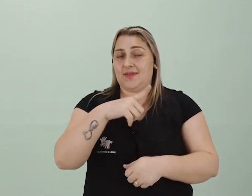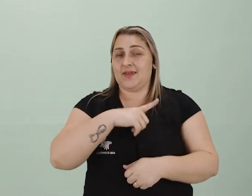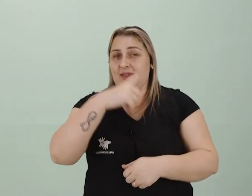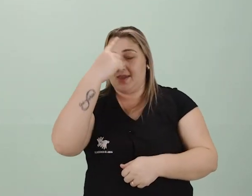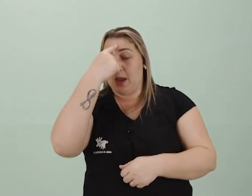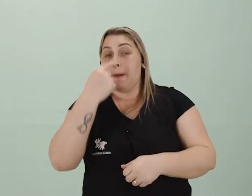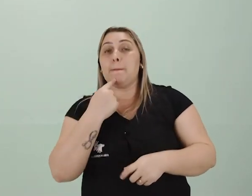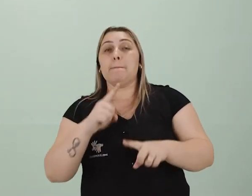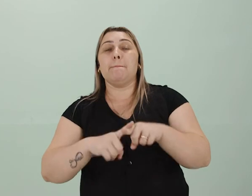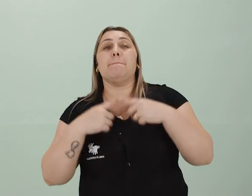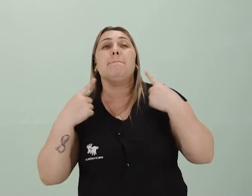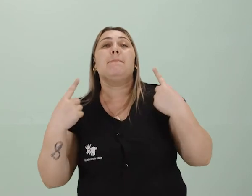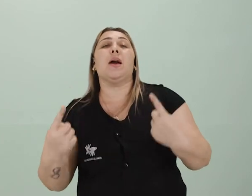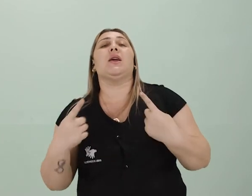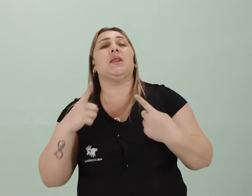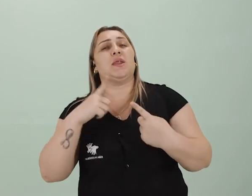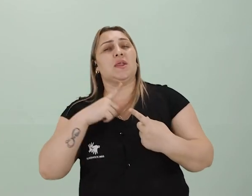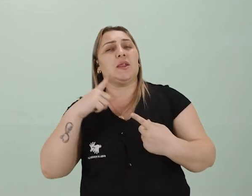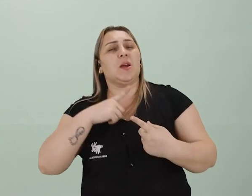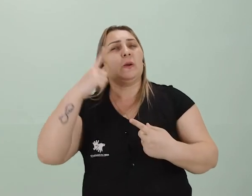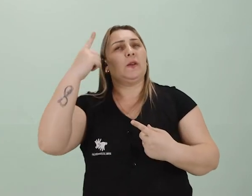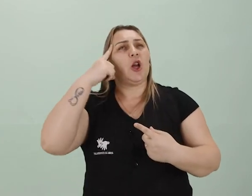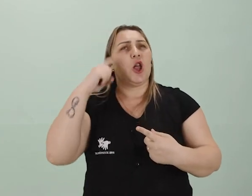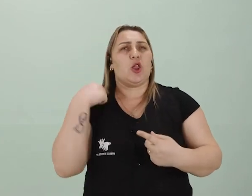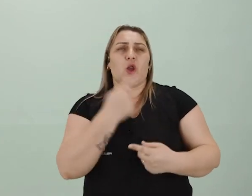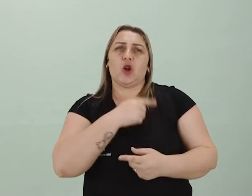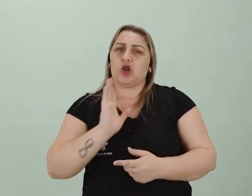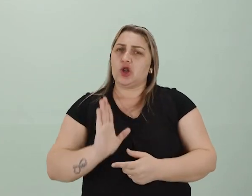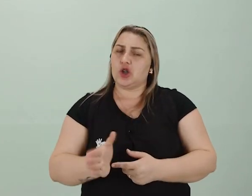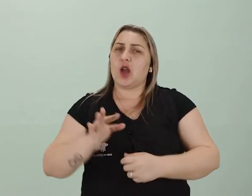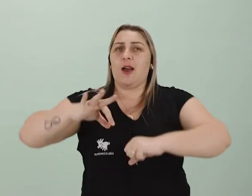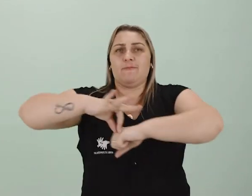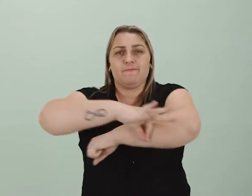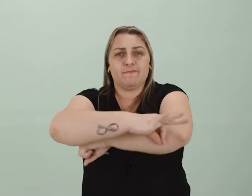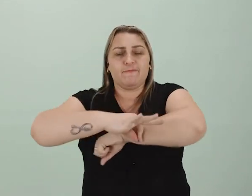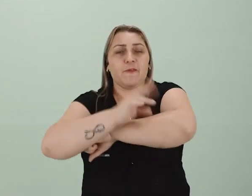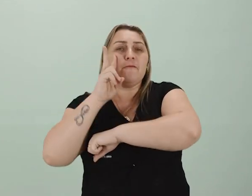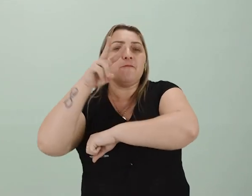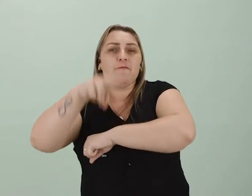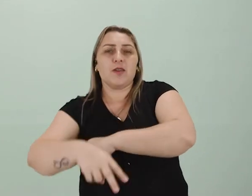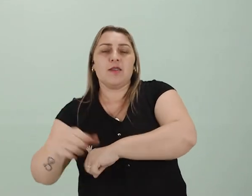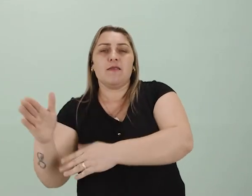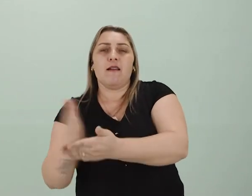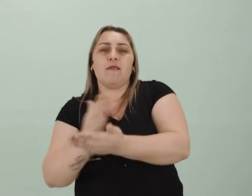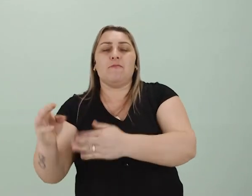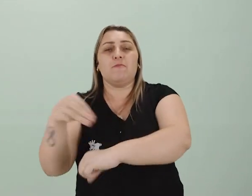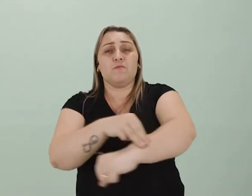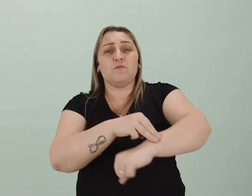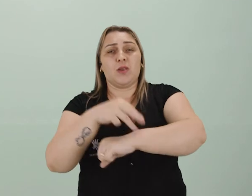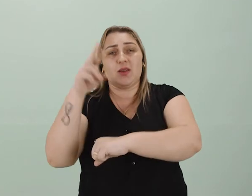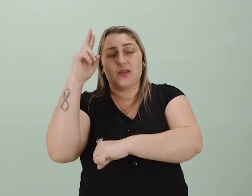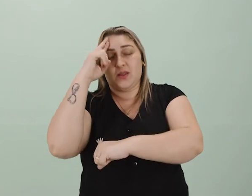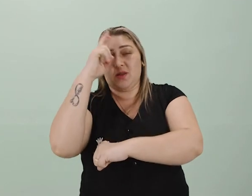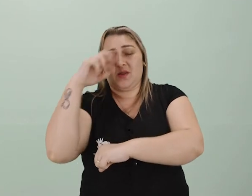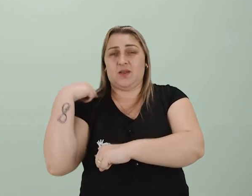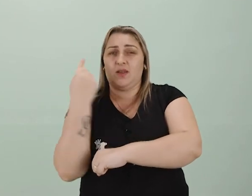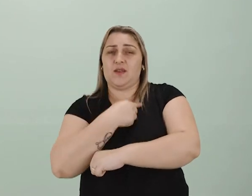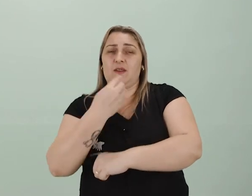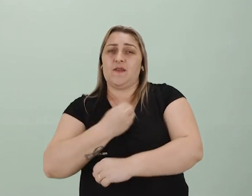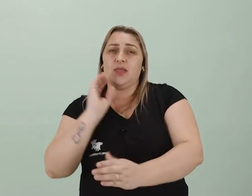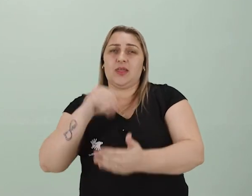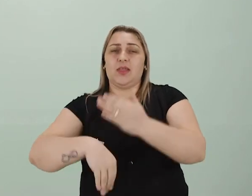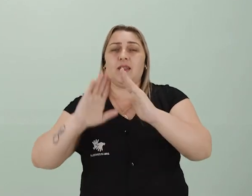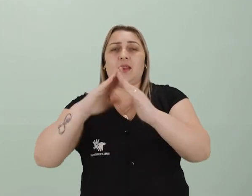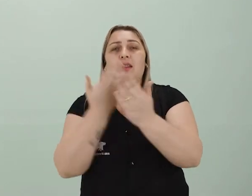mas para vocês terem a ideia de que nós já visualizamos, em algum momento da história da nossa vida, mesmo dentro da escola,